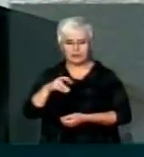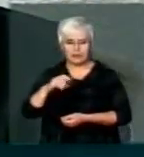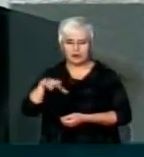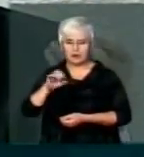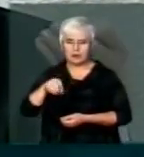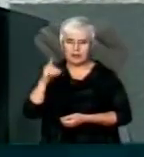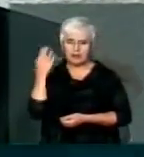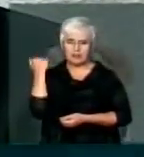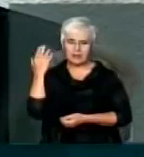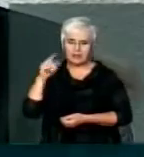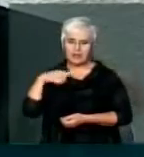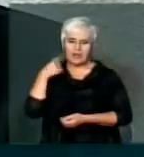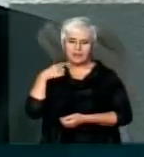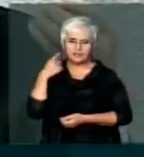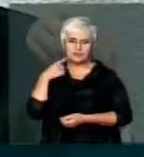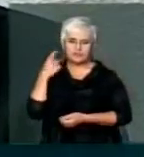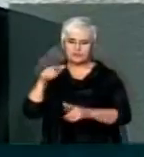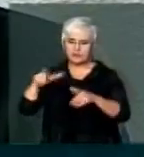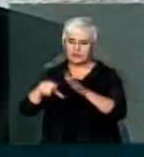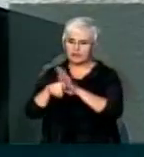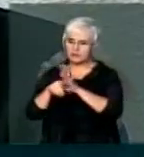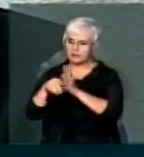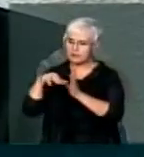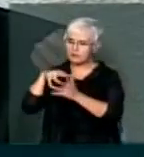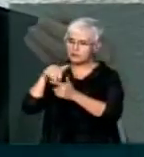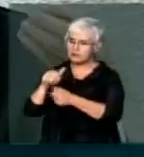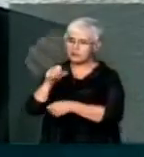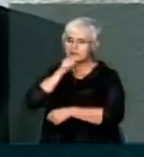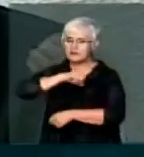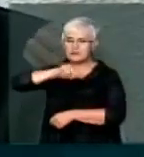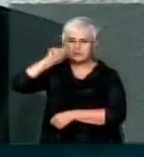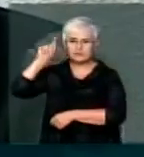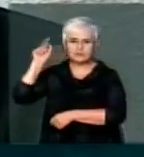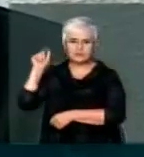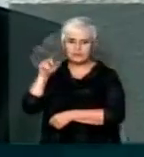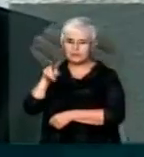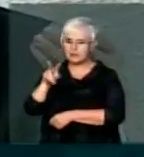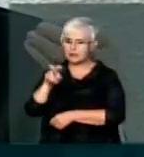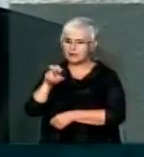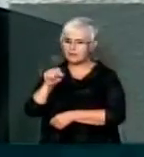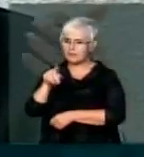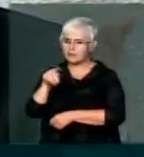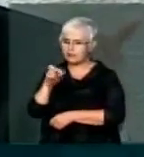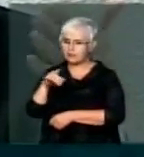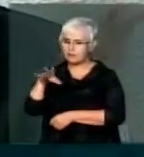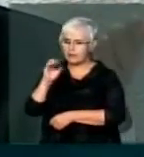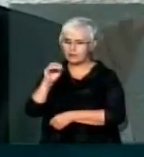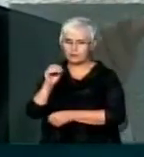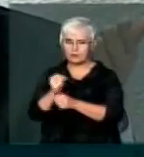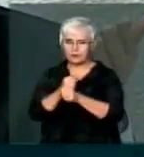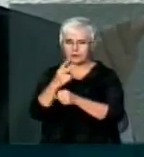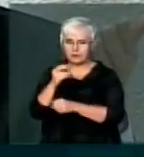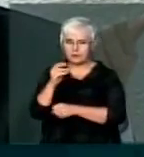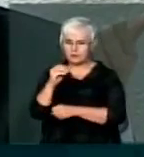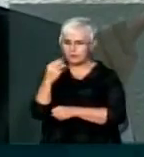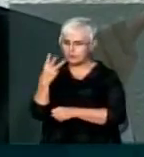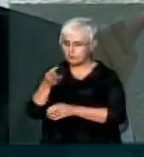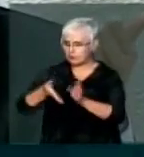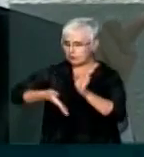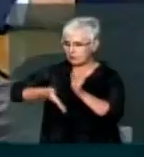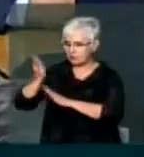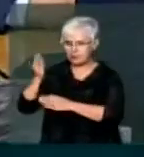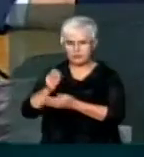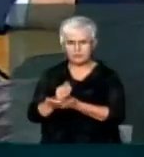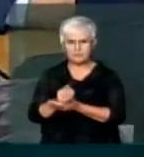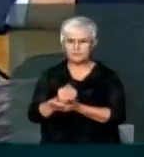advogado da área internacional da antiga Braspetro e saiu da companhia em 2003... O senhor tem conhecimento se ele advogou